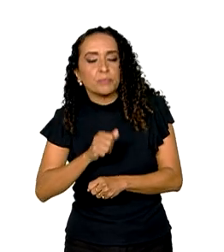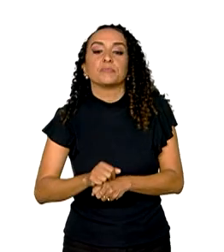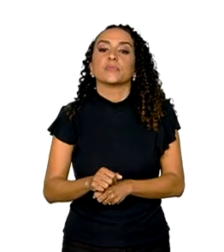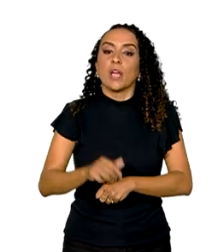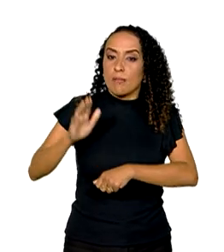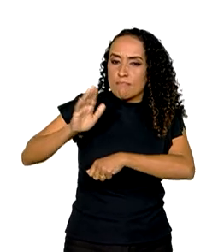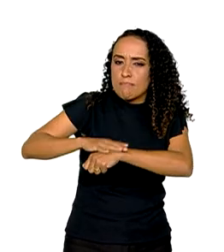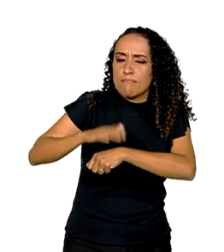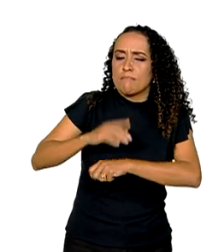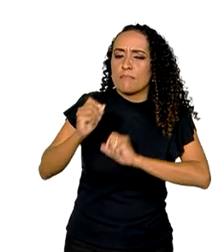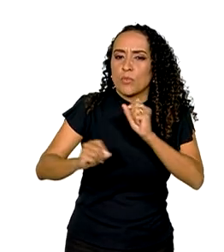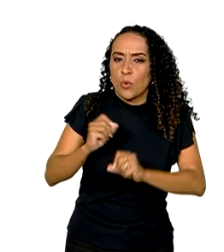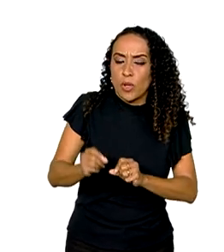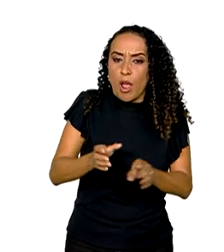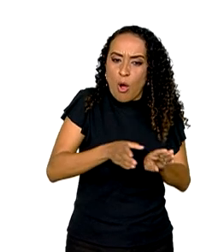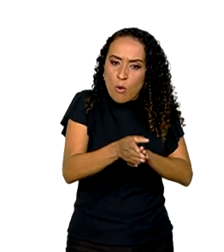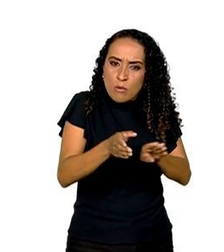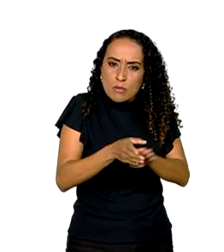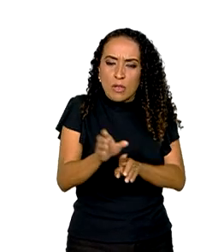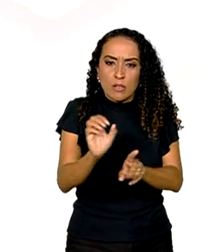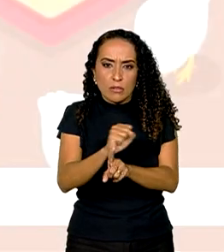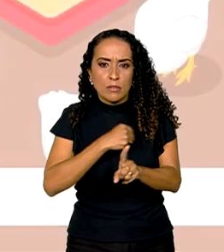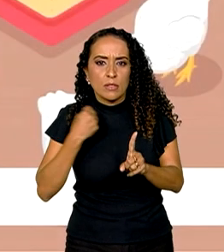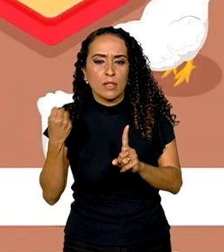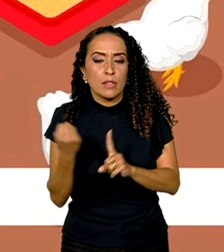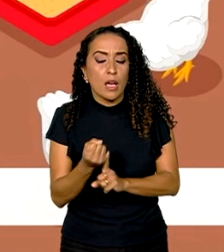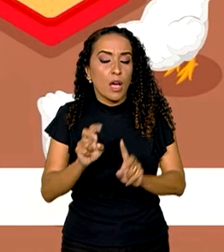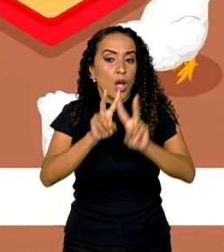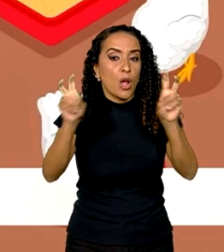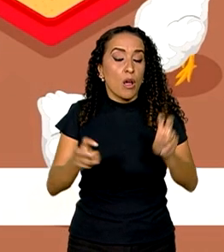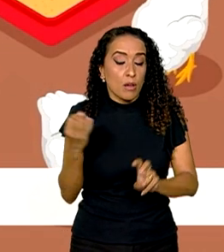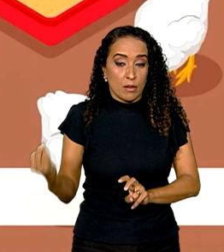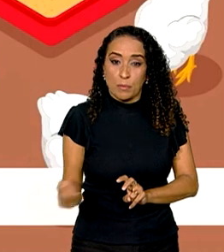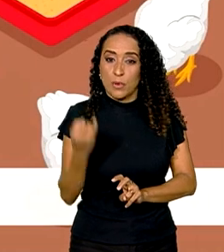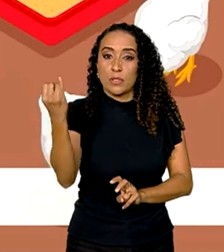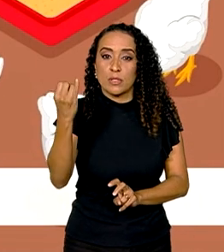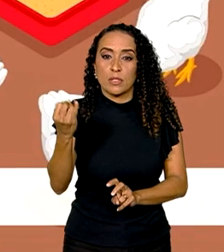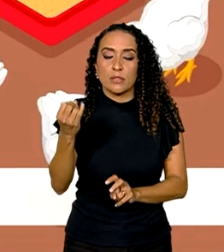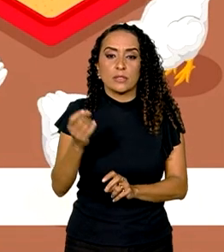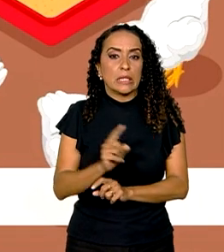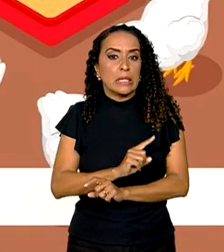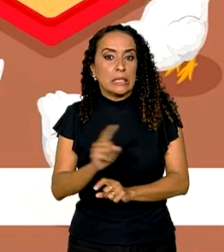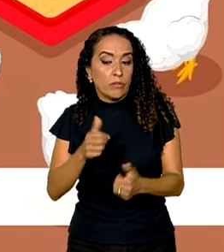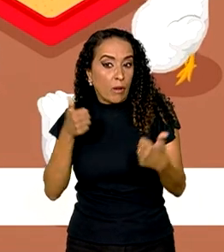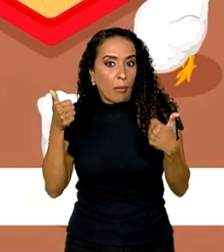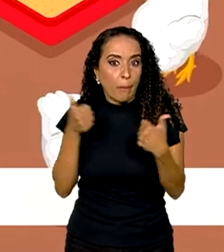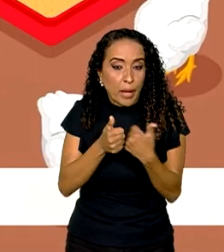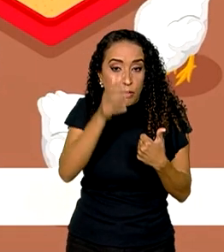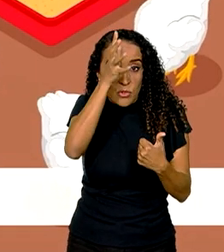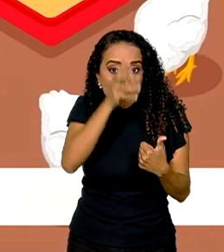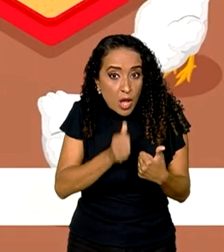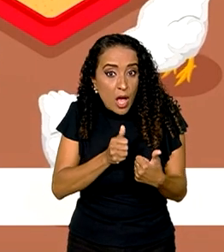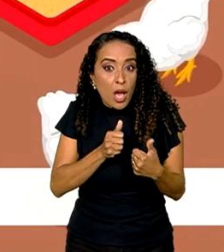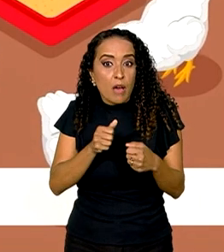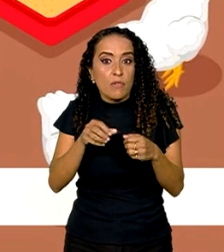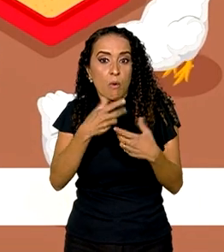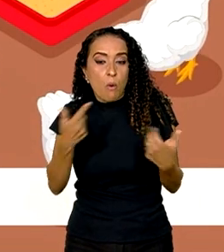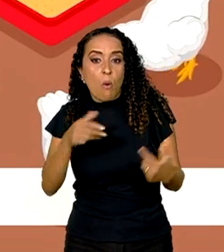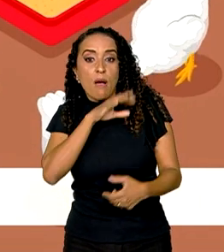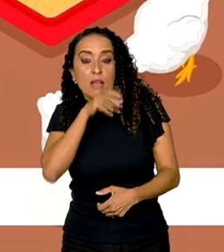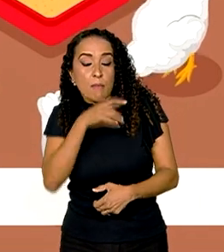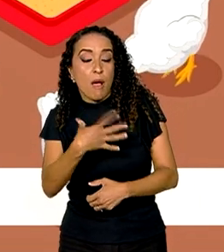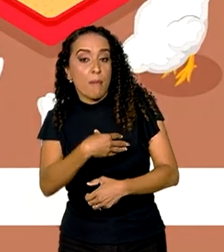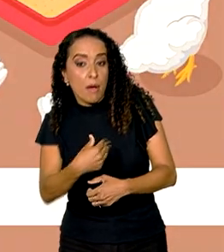ação busca conscientizar a sociedade sobre a importância de não aproximar de aves e mamíferos